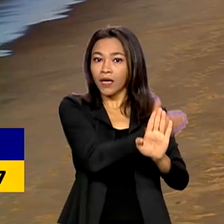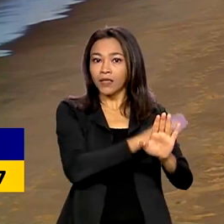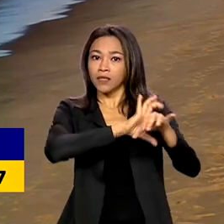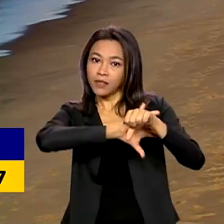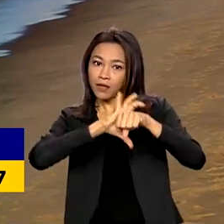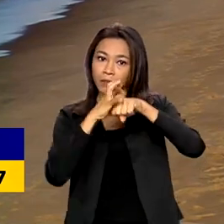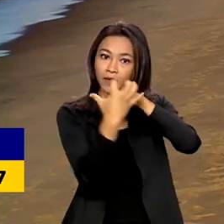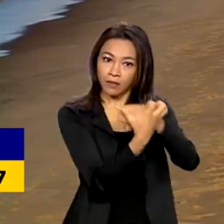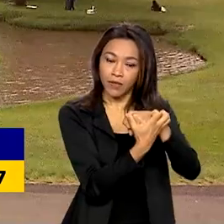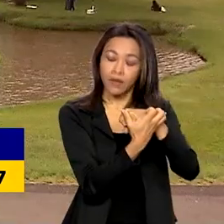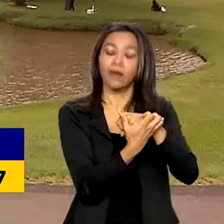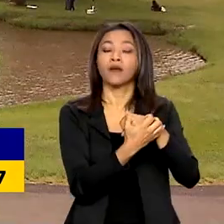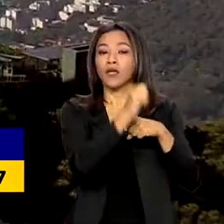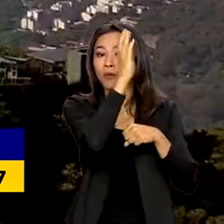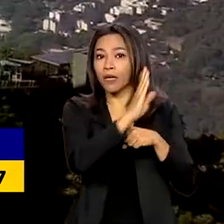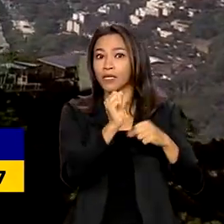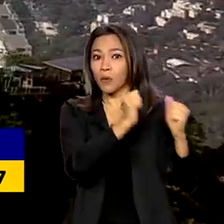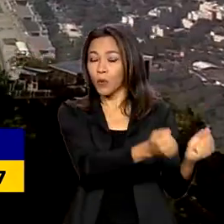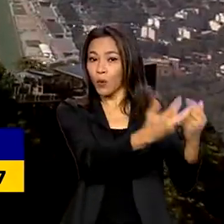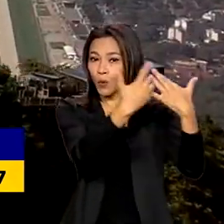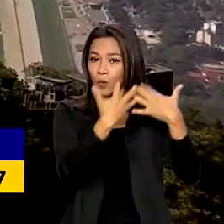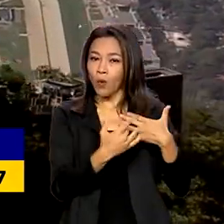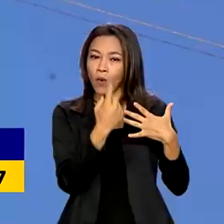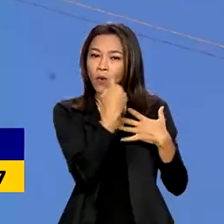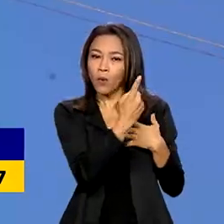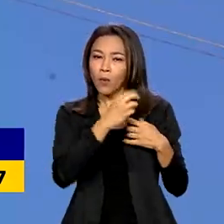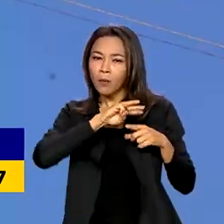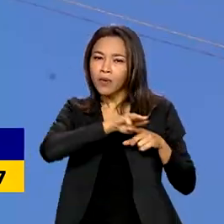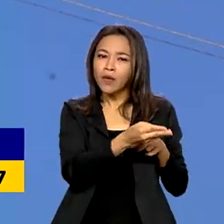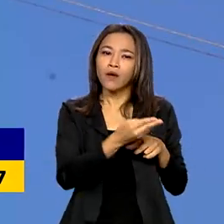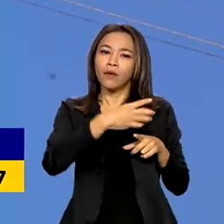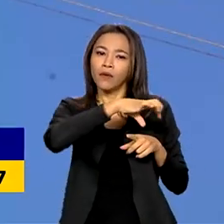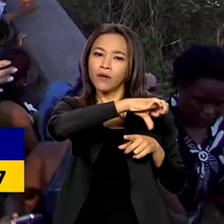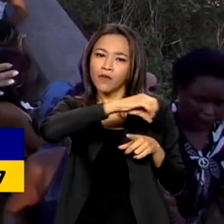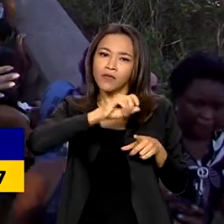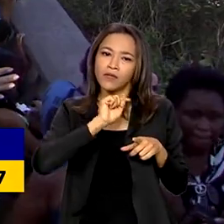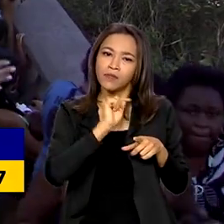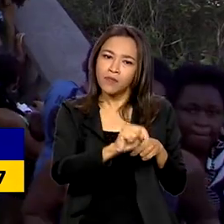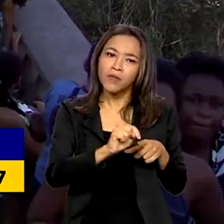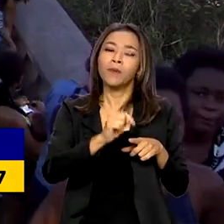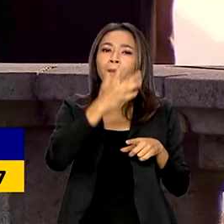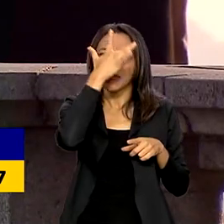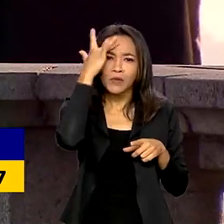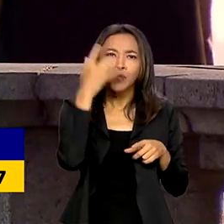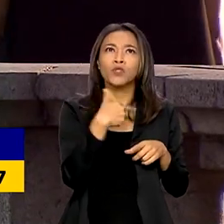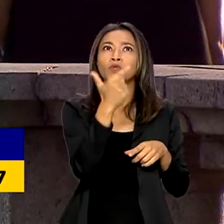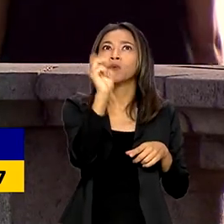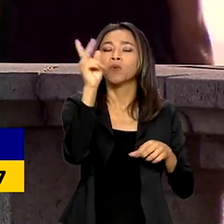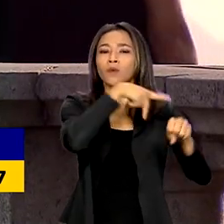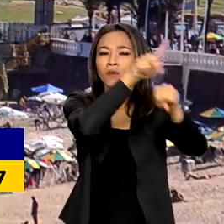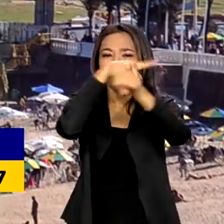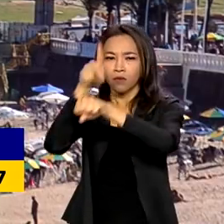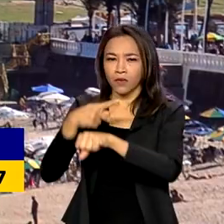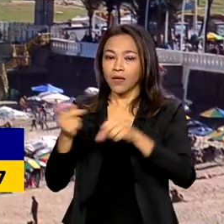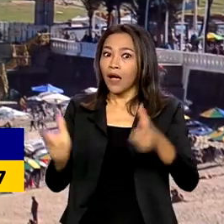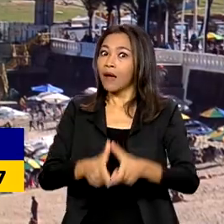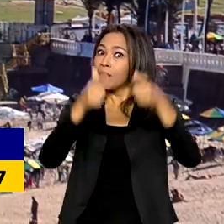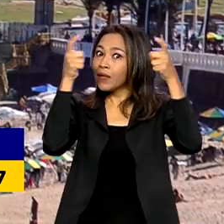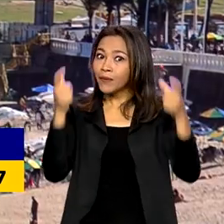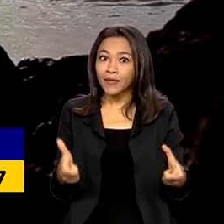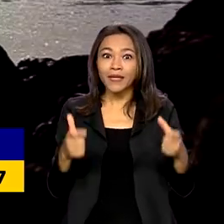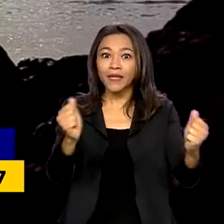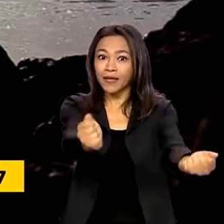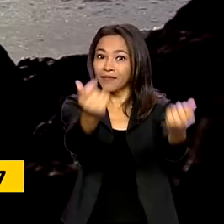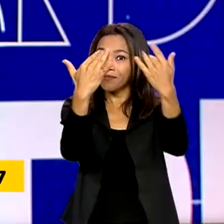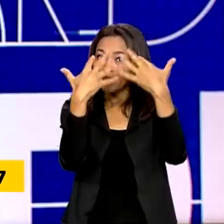-19, quando o Brasil recebeu 1,9 milhão visitantes de outros países. A maior parte dos turistas veio